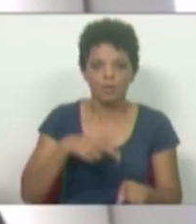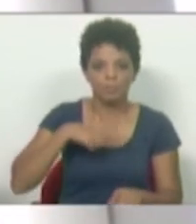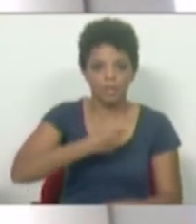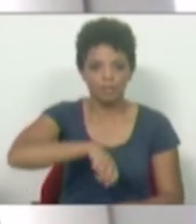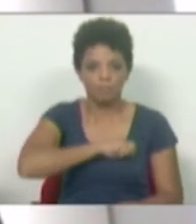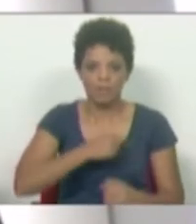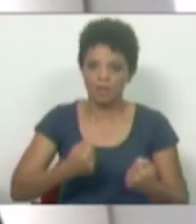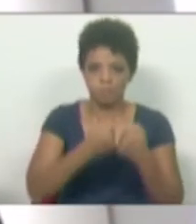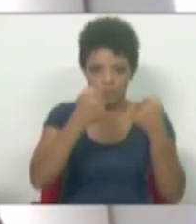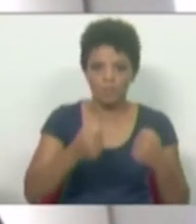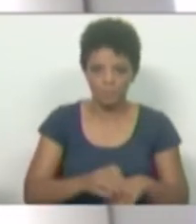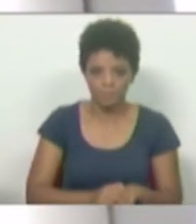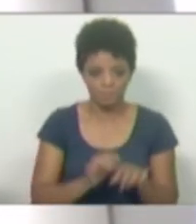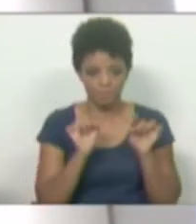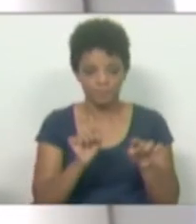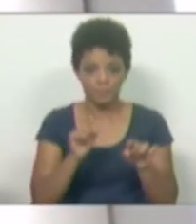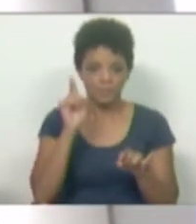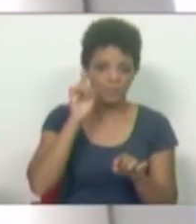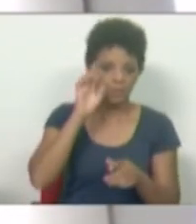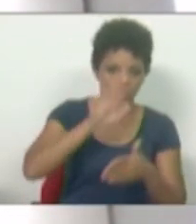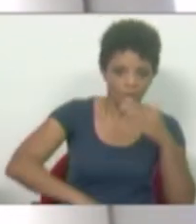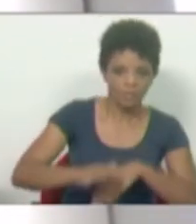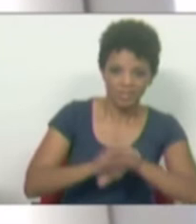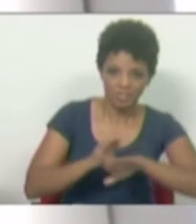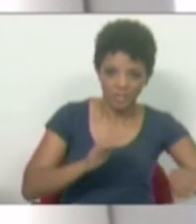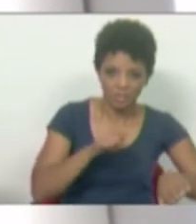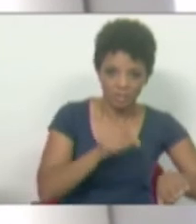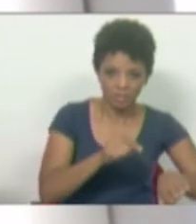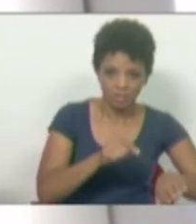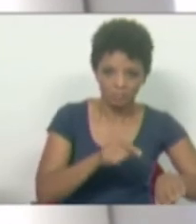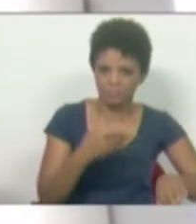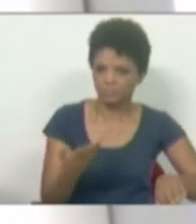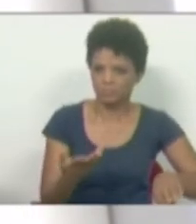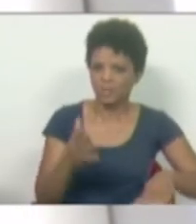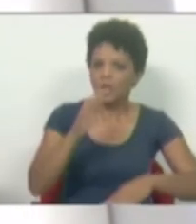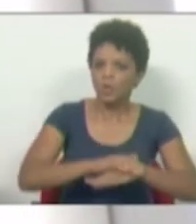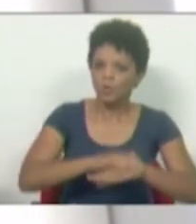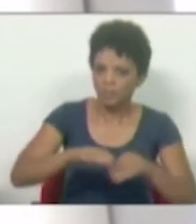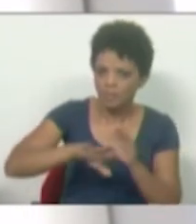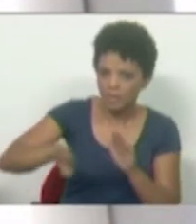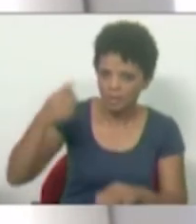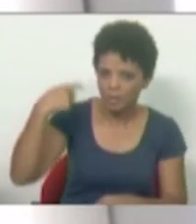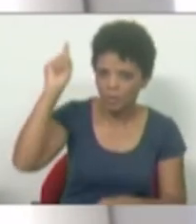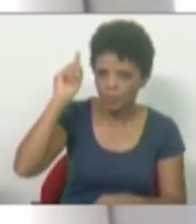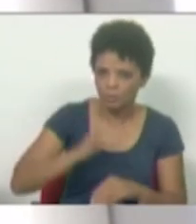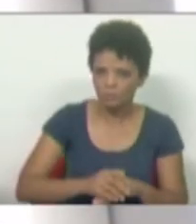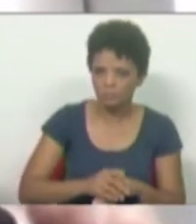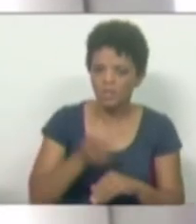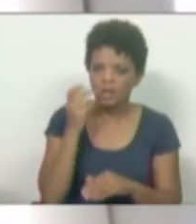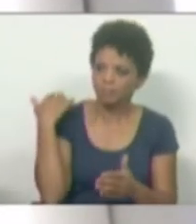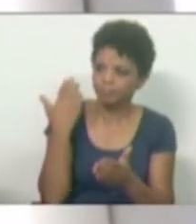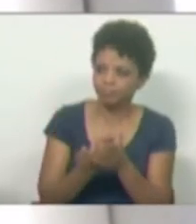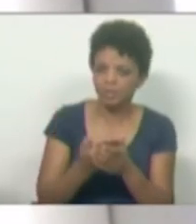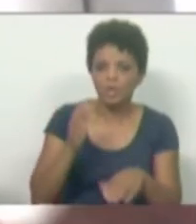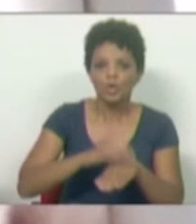E esta, caros e caras colegas à esquerda, não é culpa da direita. Aconteceu durante os anos da